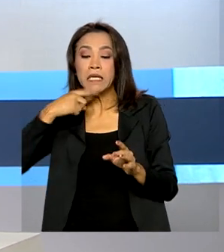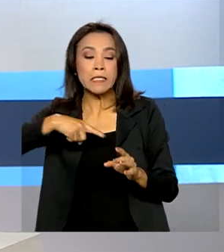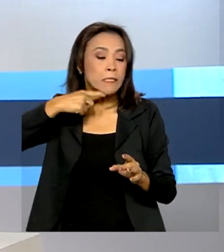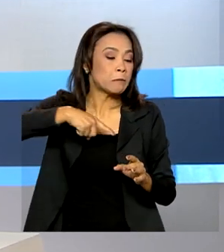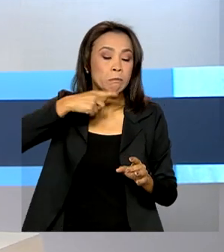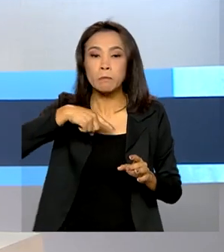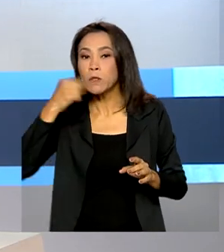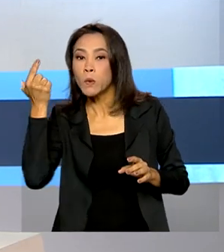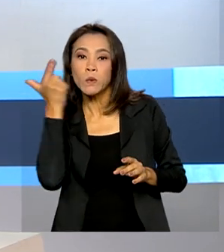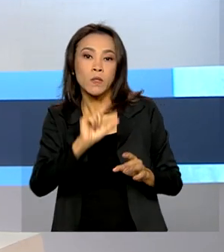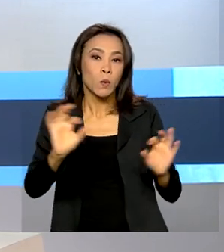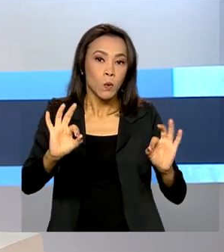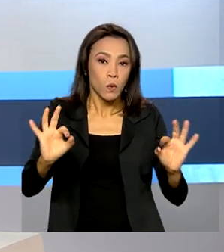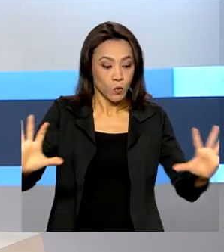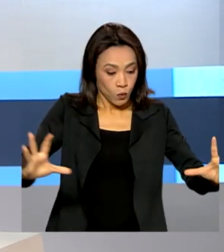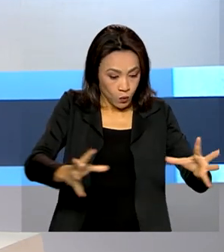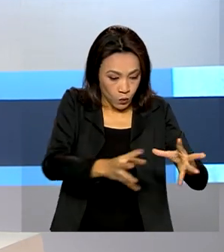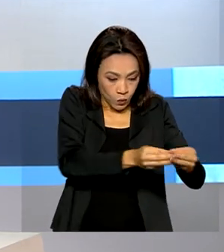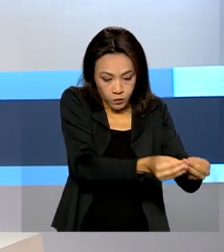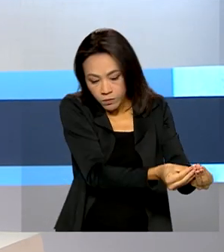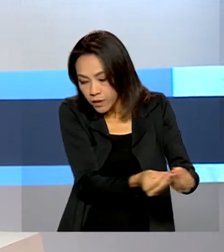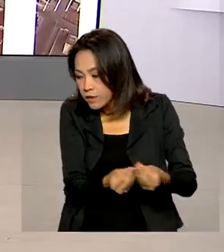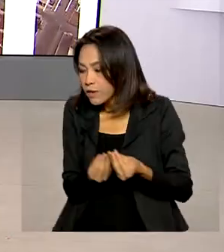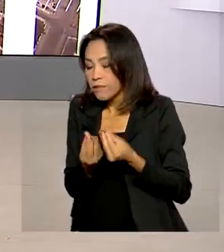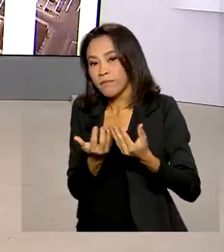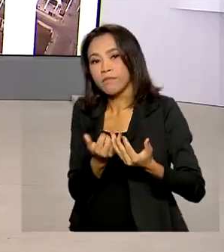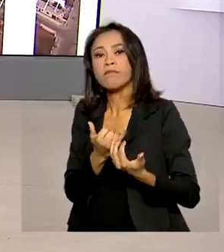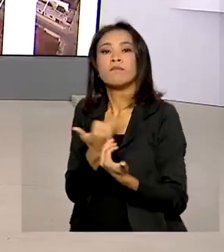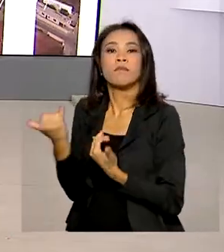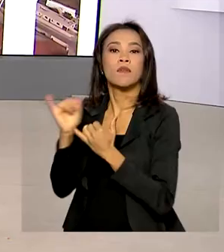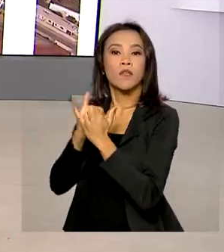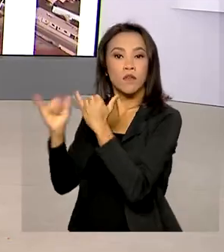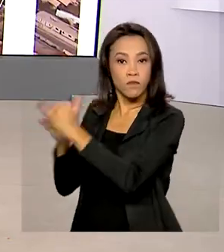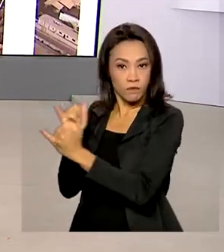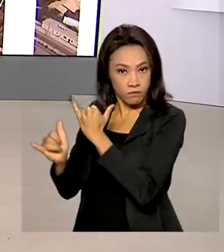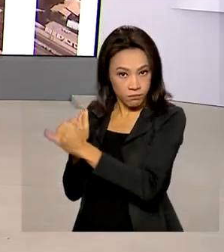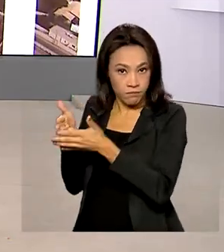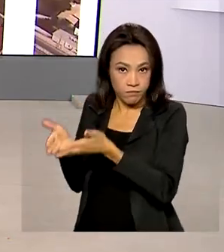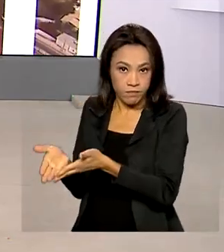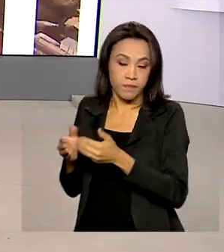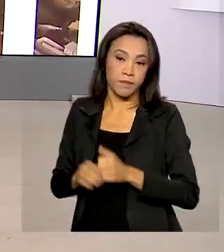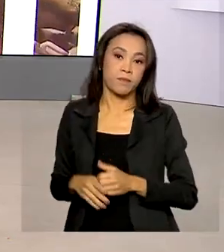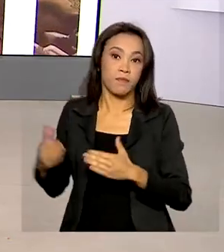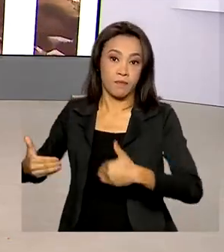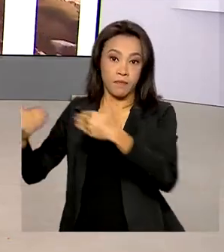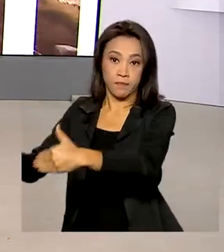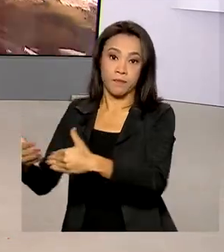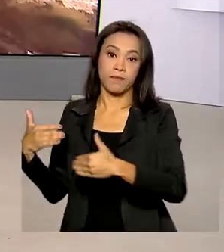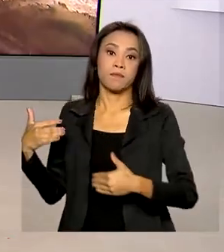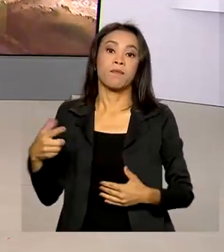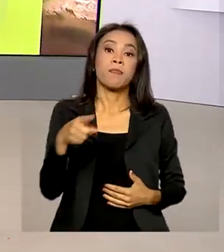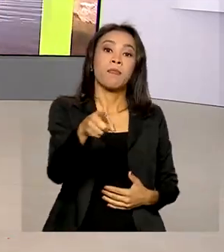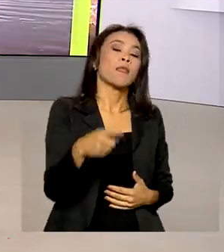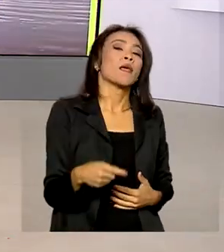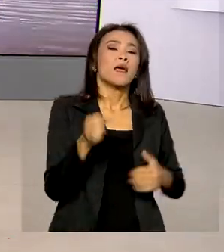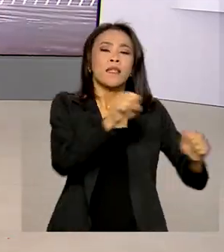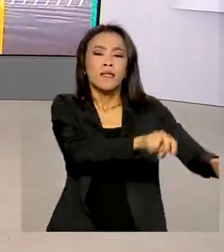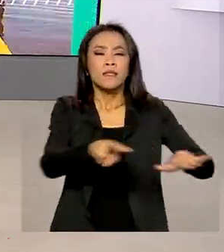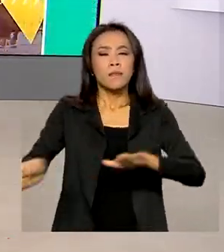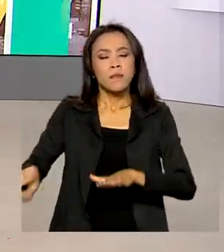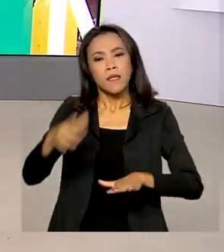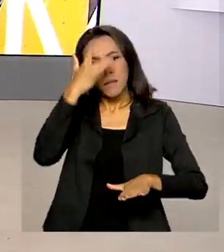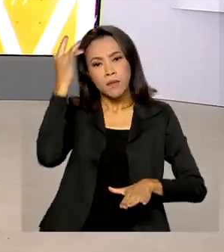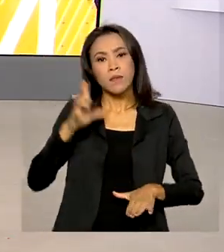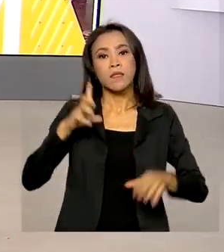inconclusivos. Precisam ser informados. Na Semana Nacional da Pessoa com Deficiência, o Ministério da